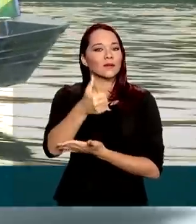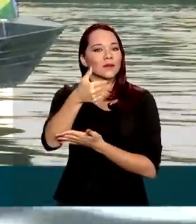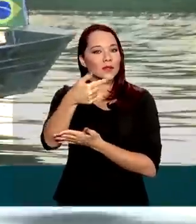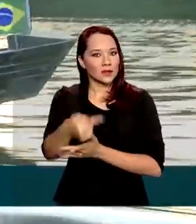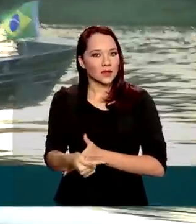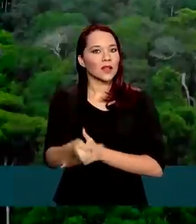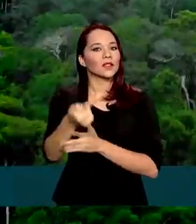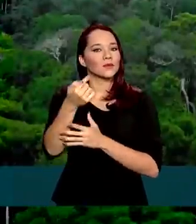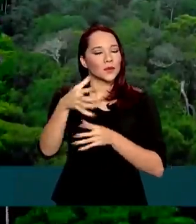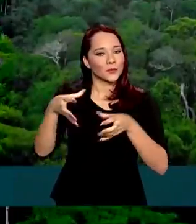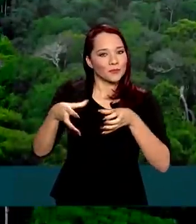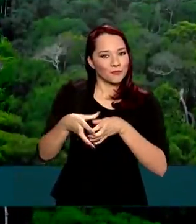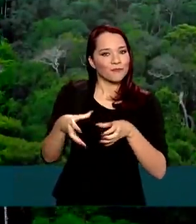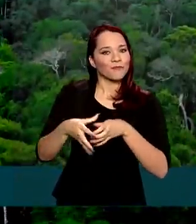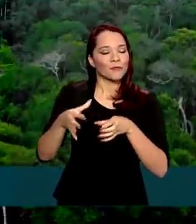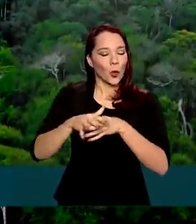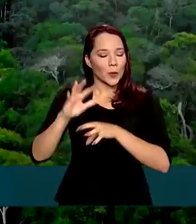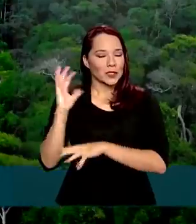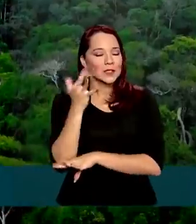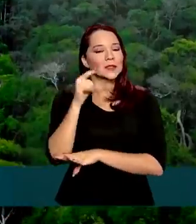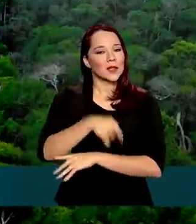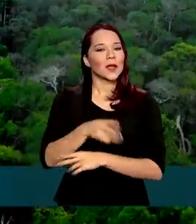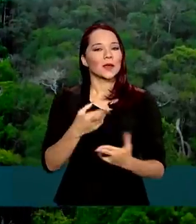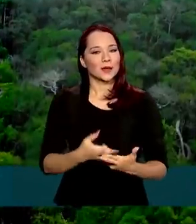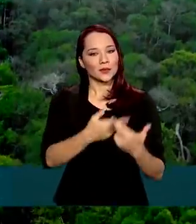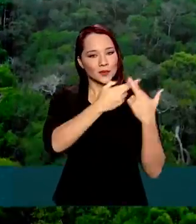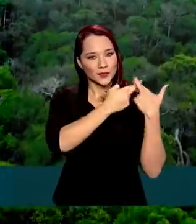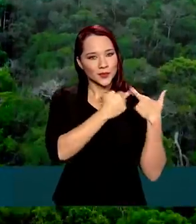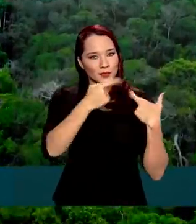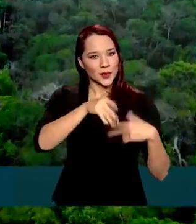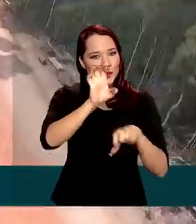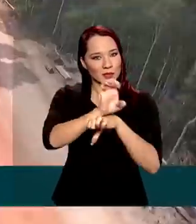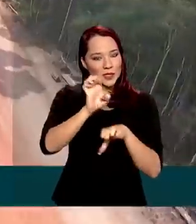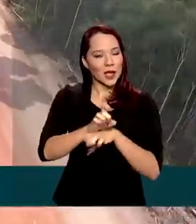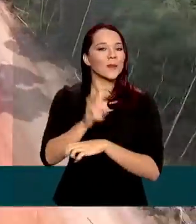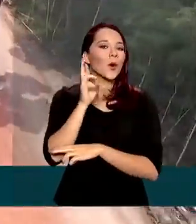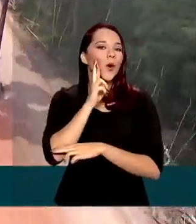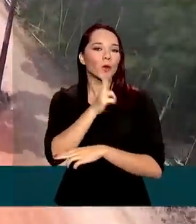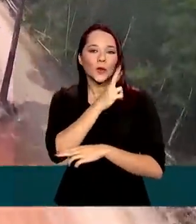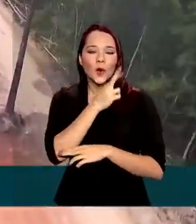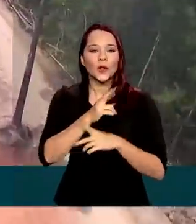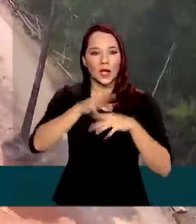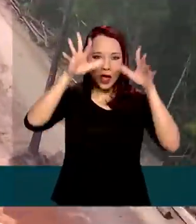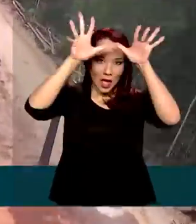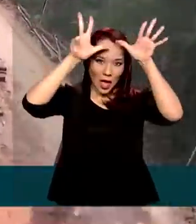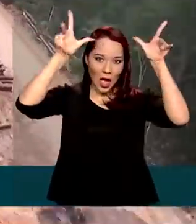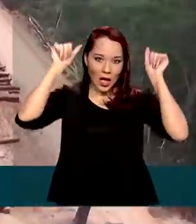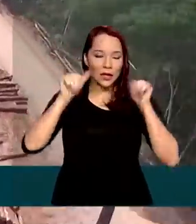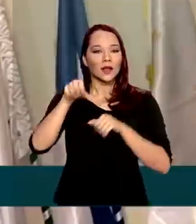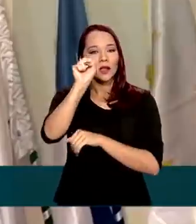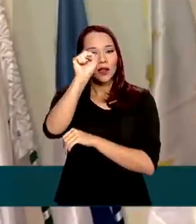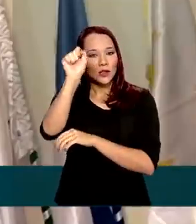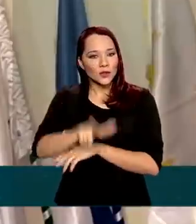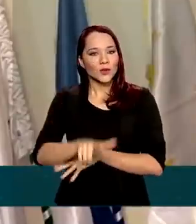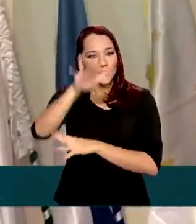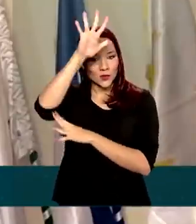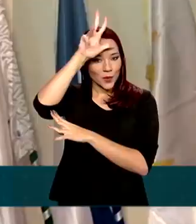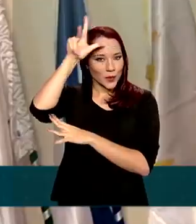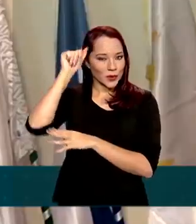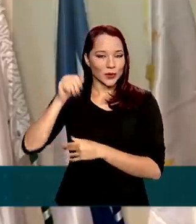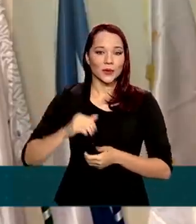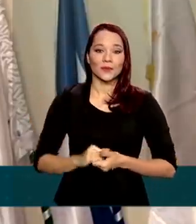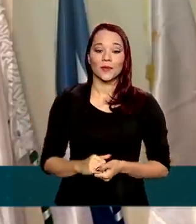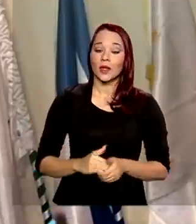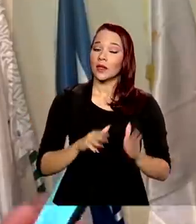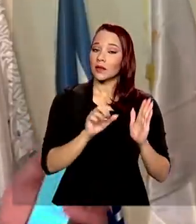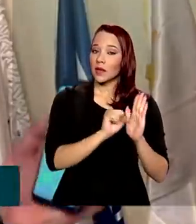Brigada de Infantaria de Selva, que é responsável pelos estados de Rondônia, Acre e Sul da Amazônia. A plataforma tem